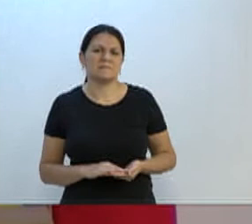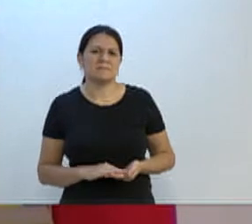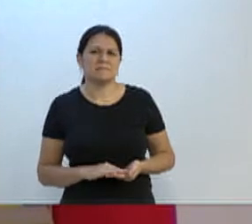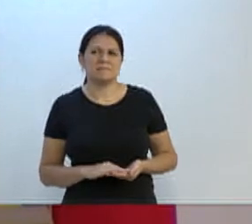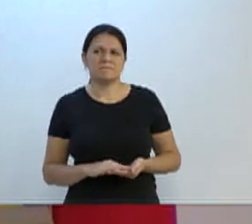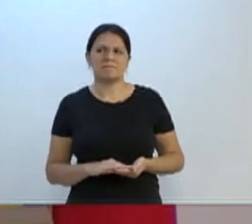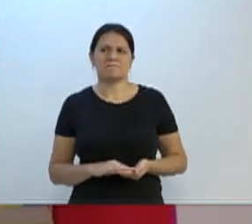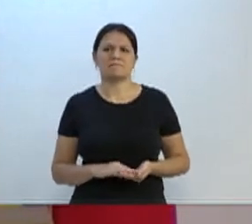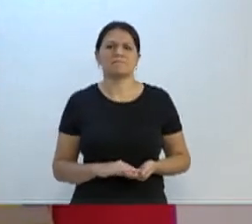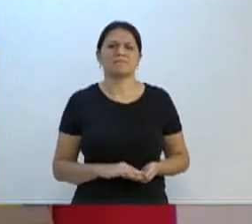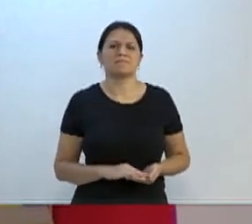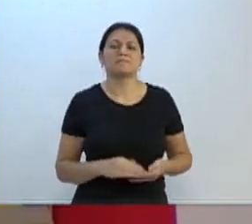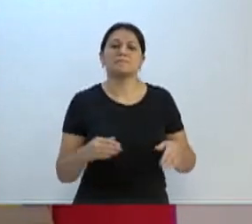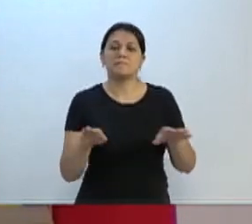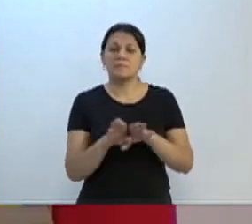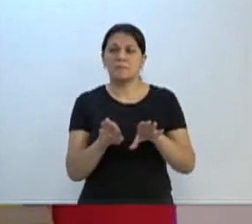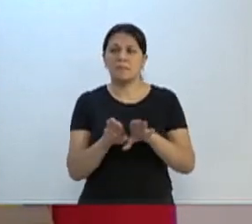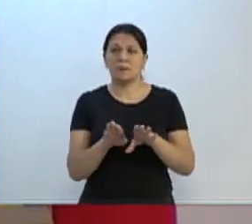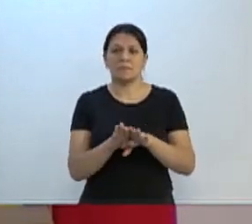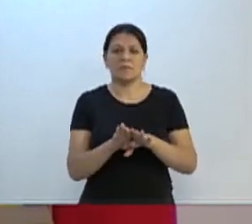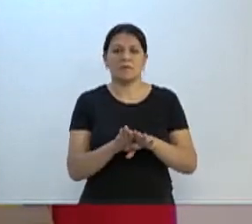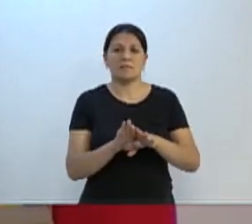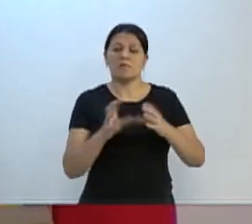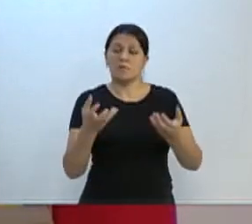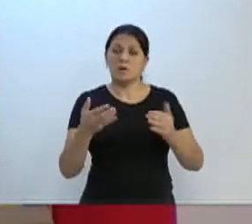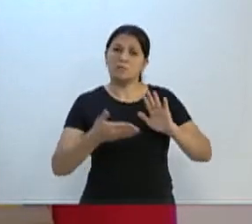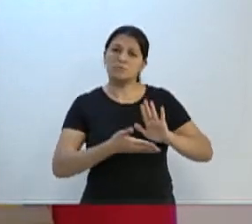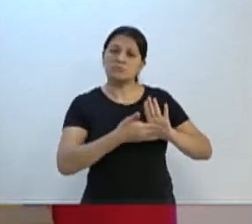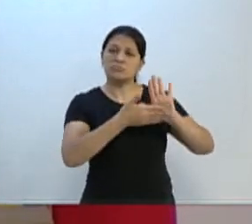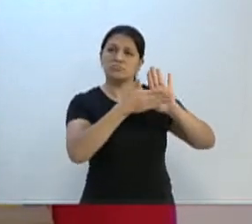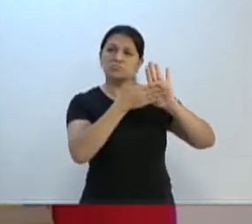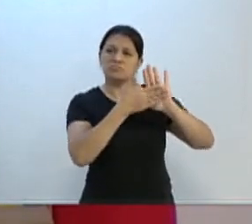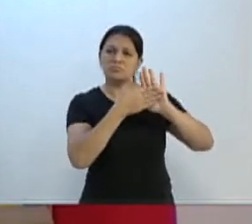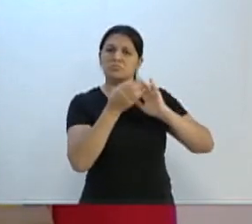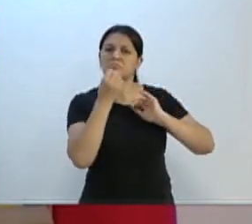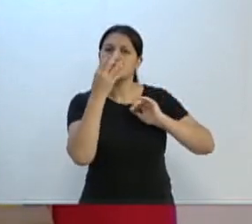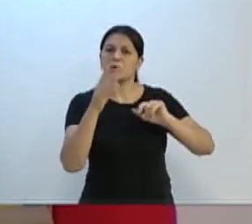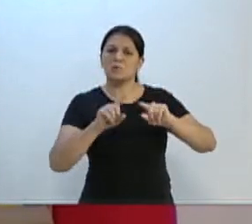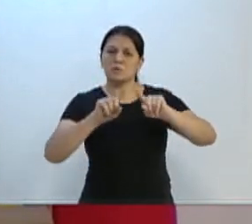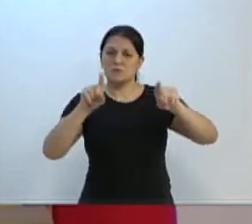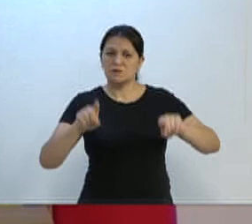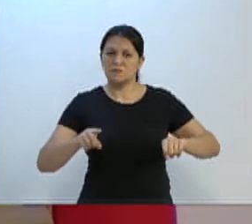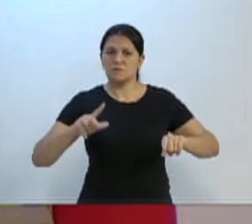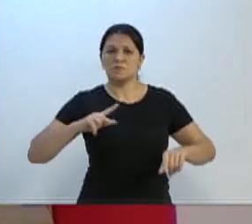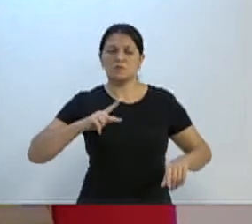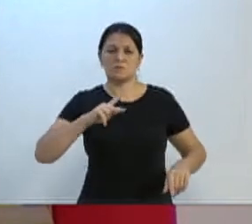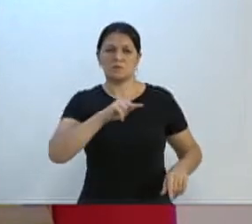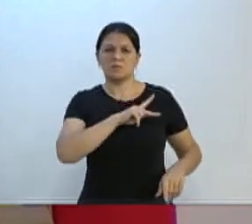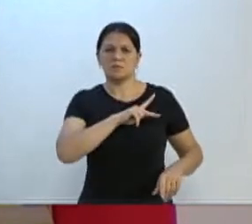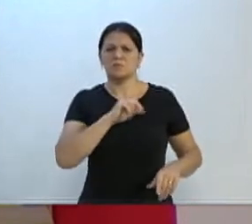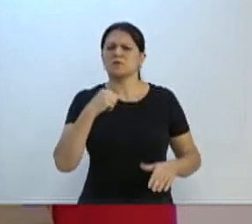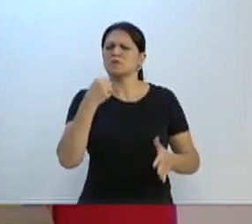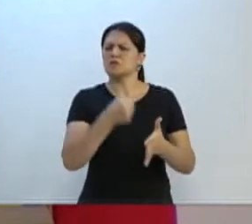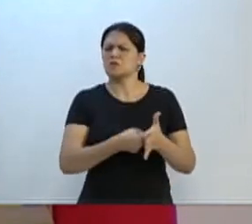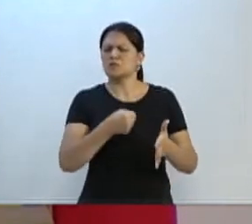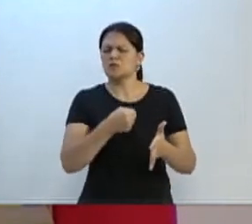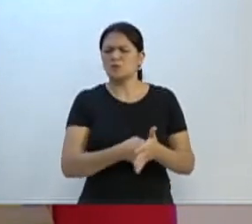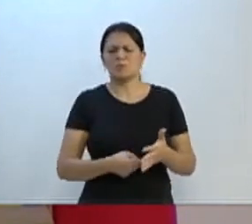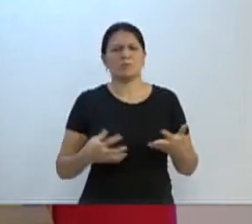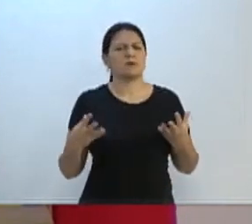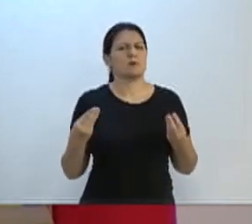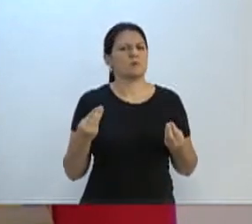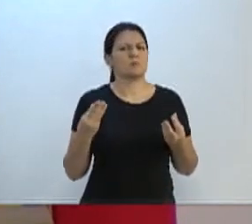e agora também aproveitando, quero fazer um elogio a bons servidores públicos. A gente aqui cobra muito, obviamente,